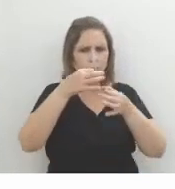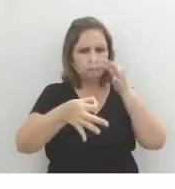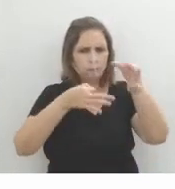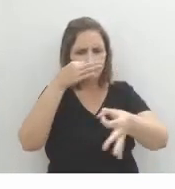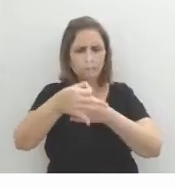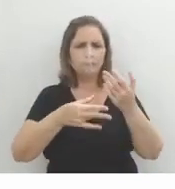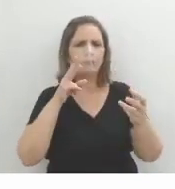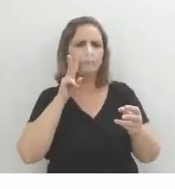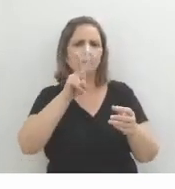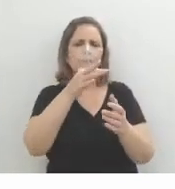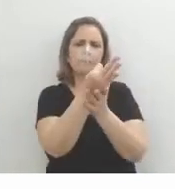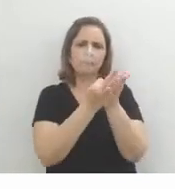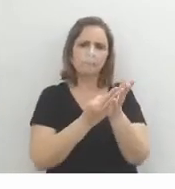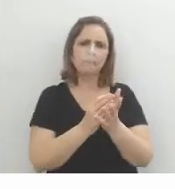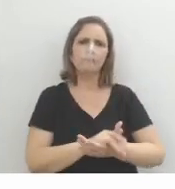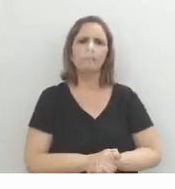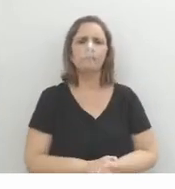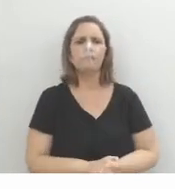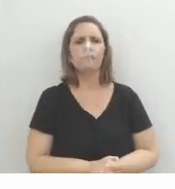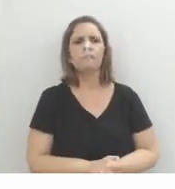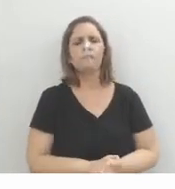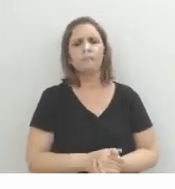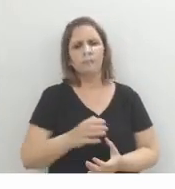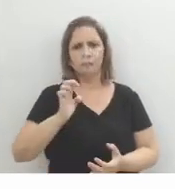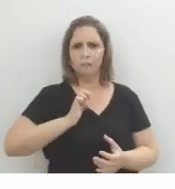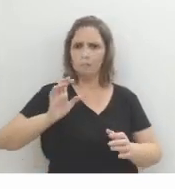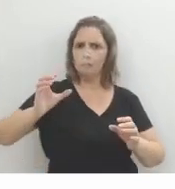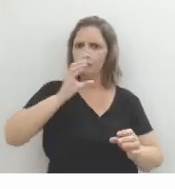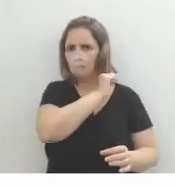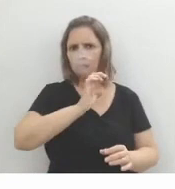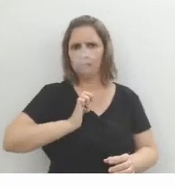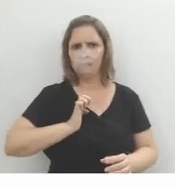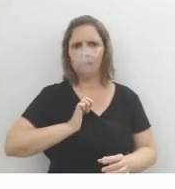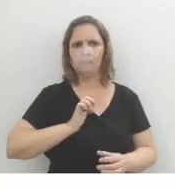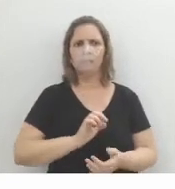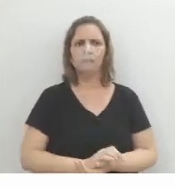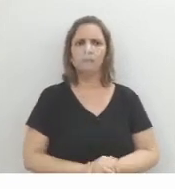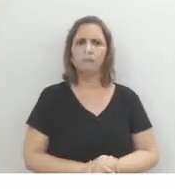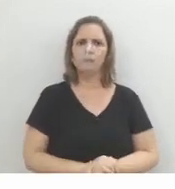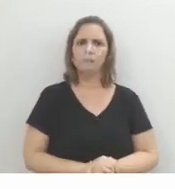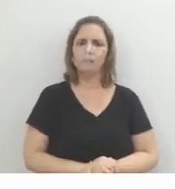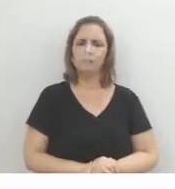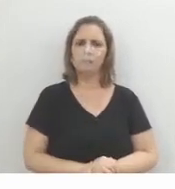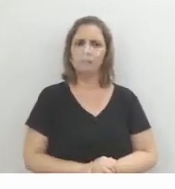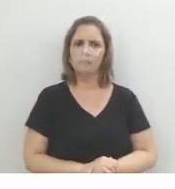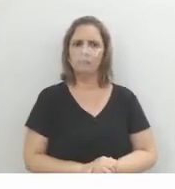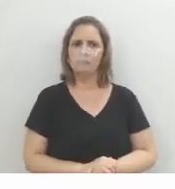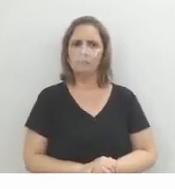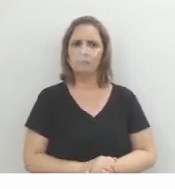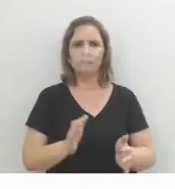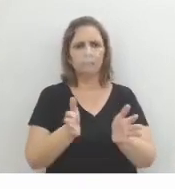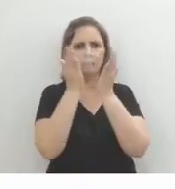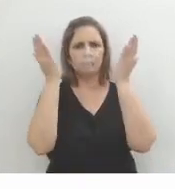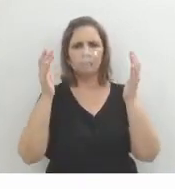mais aguçado do texto, da obra, do romance. Subitamente enriquecido, Machado faz isso, né? Isso é tão interessante, o personagem que